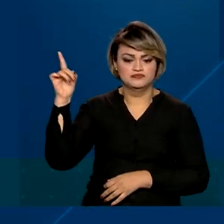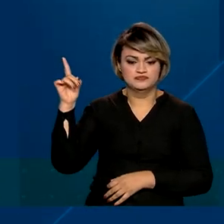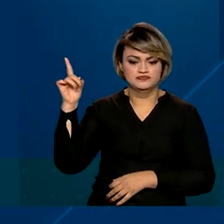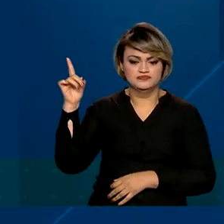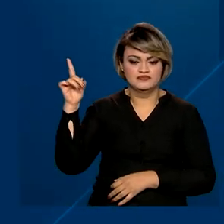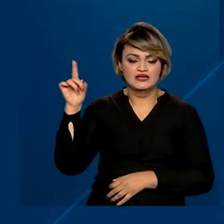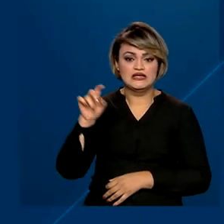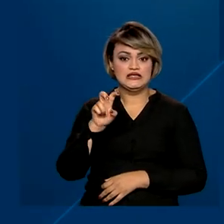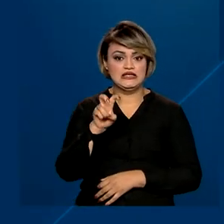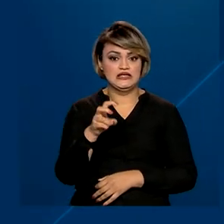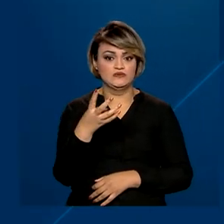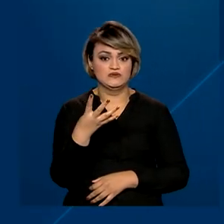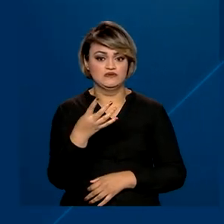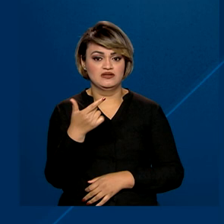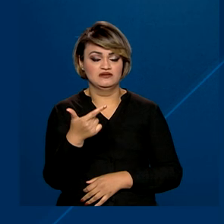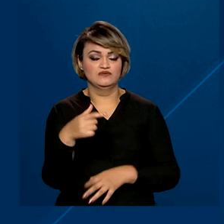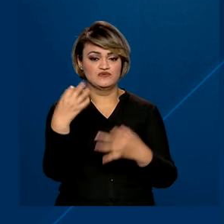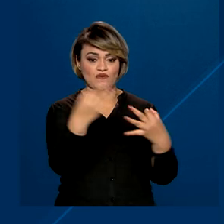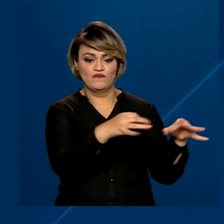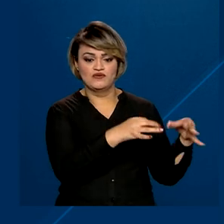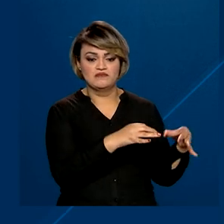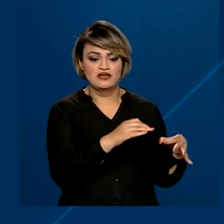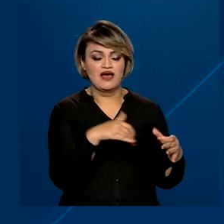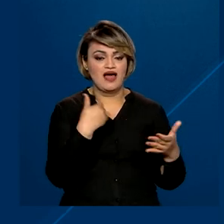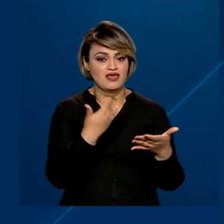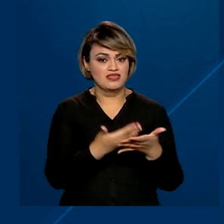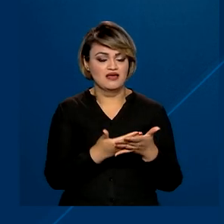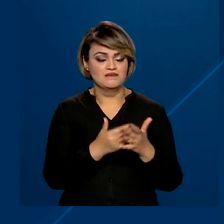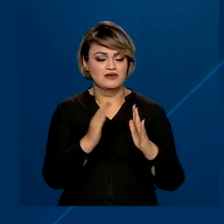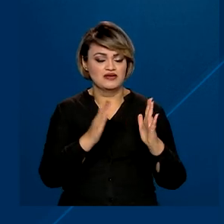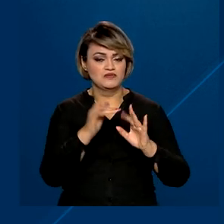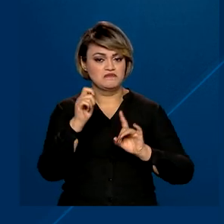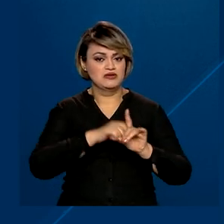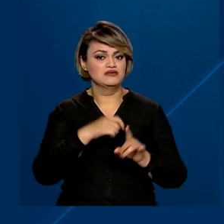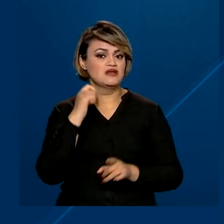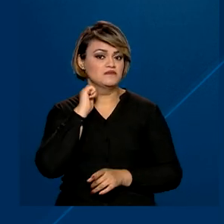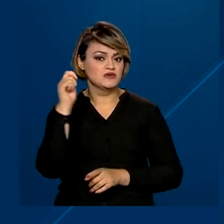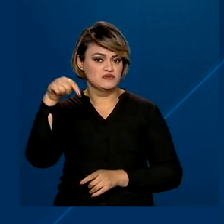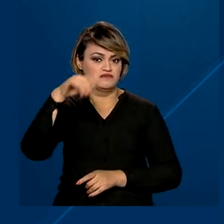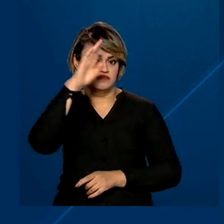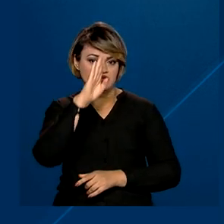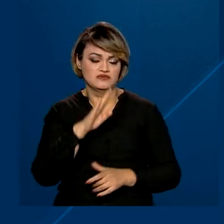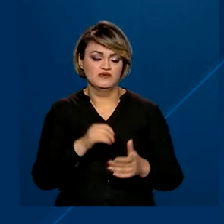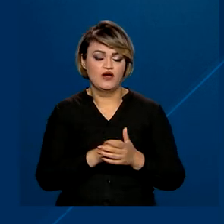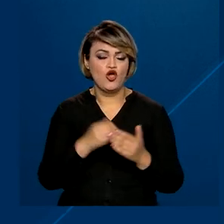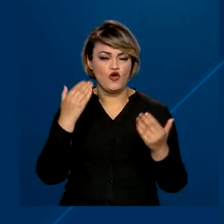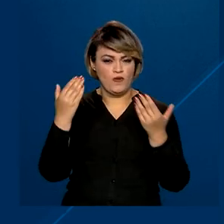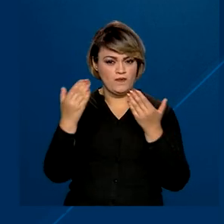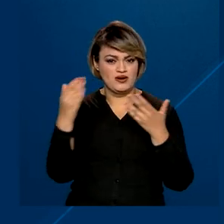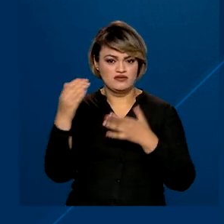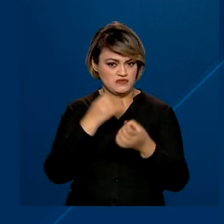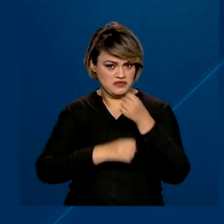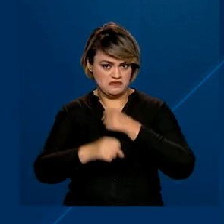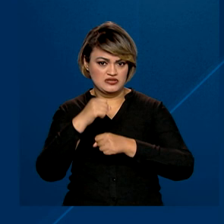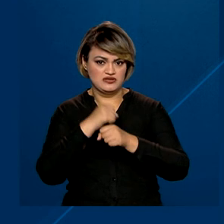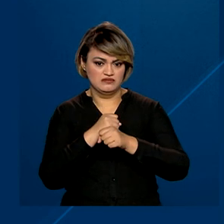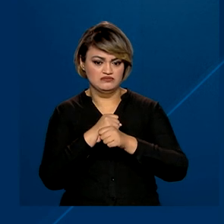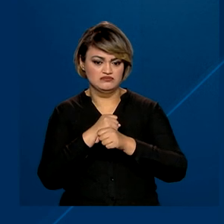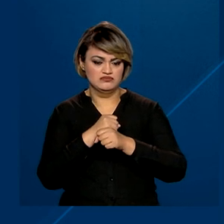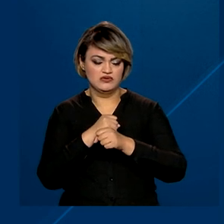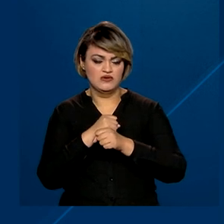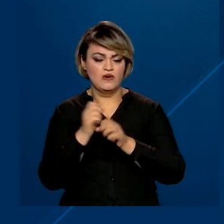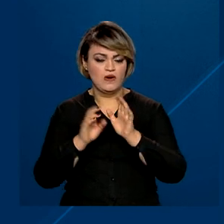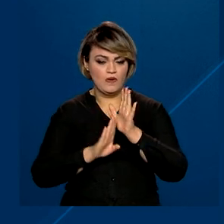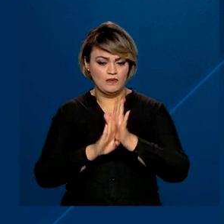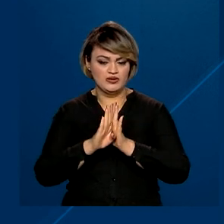542 mil casos até a primeira quinzena de abril no Brasil. Em comparação com o ano de 2021,